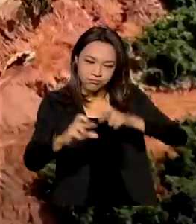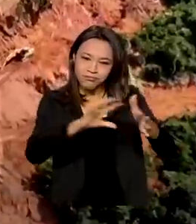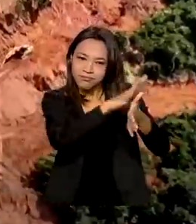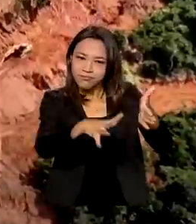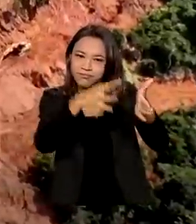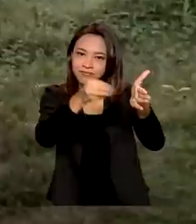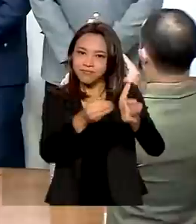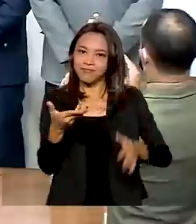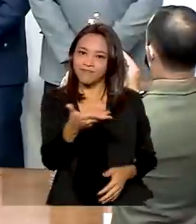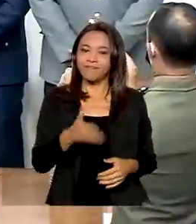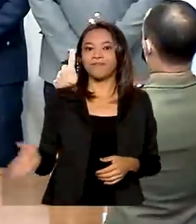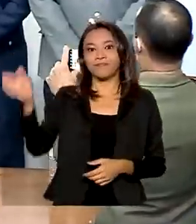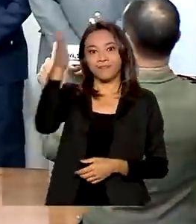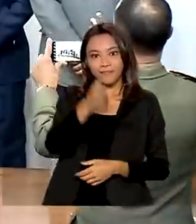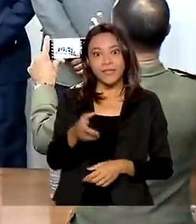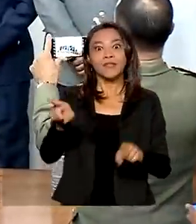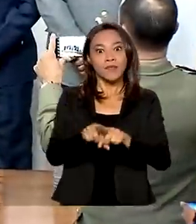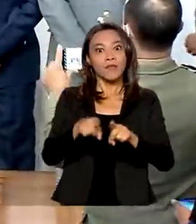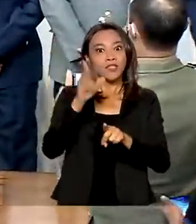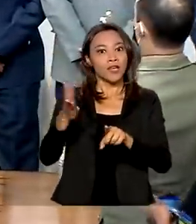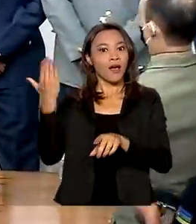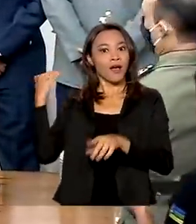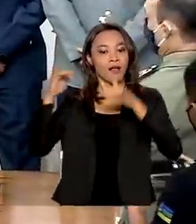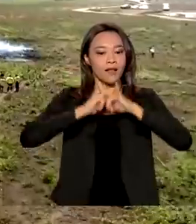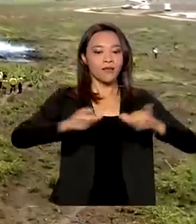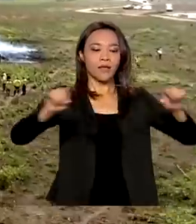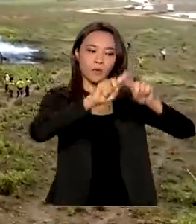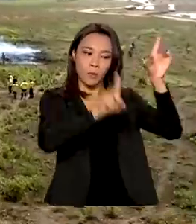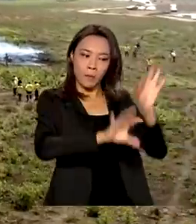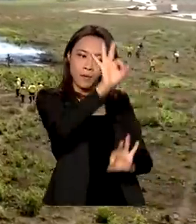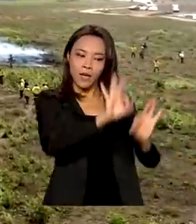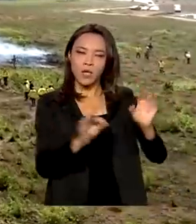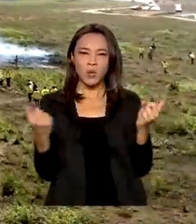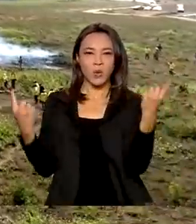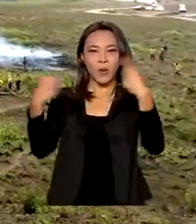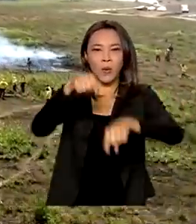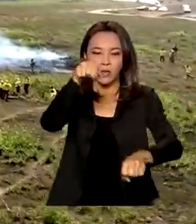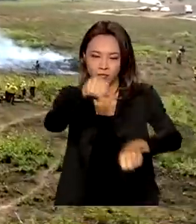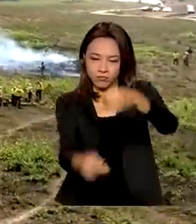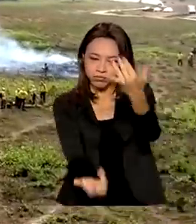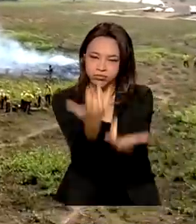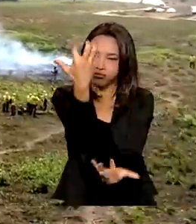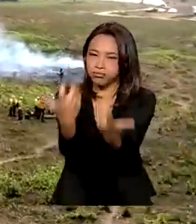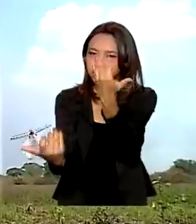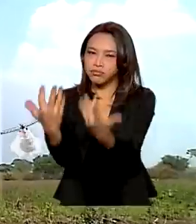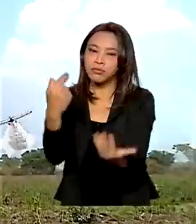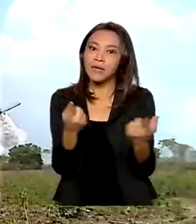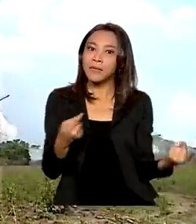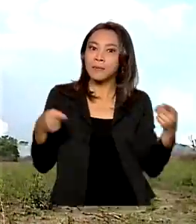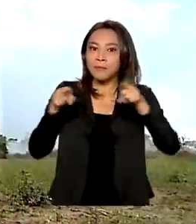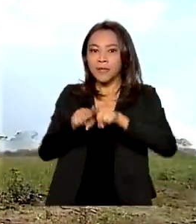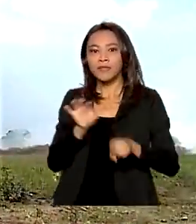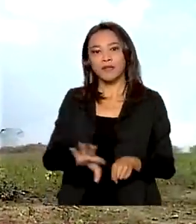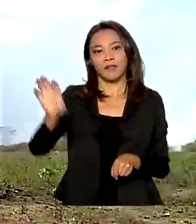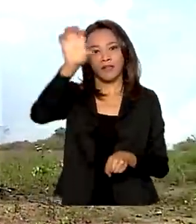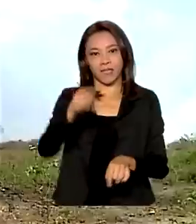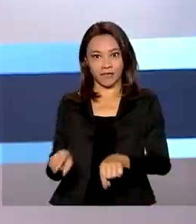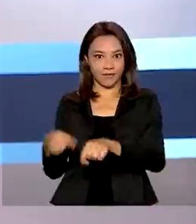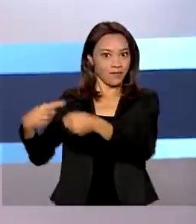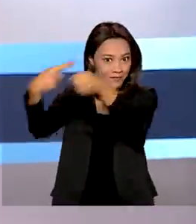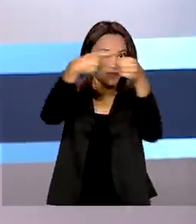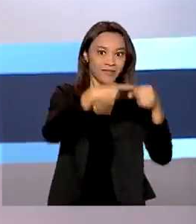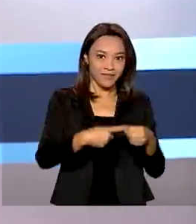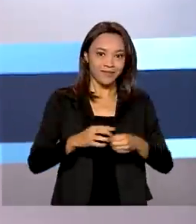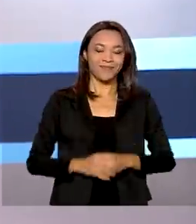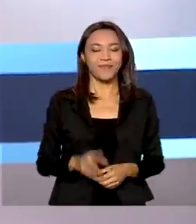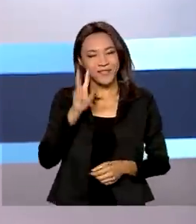Amazônia. Também foi lançado o Plano Integrado de Combate a Incêndios Florestais em parceria com estados e municípios.